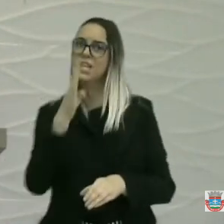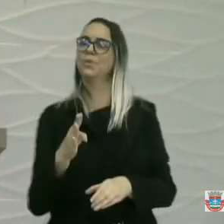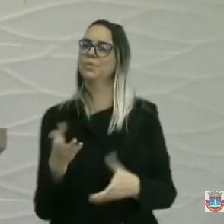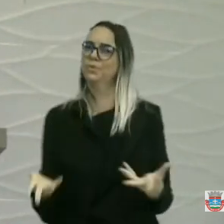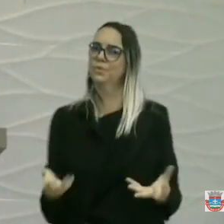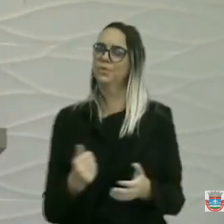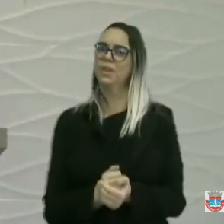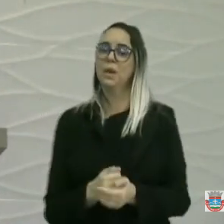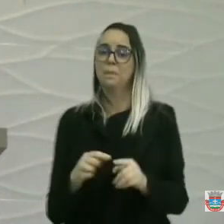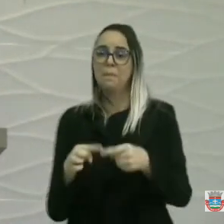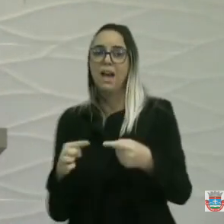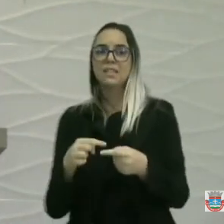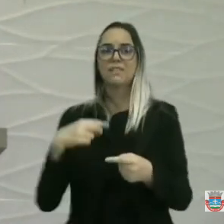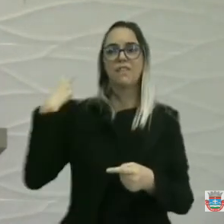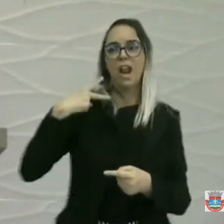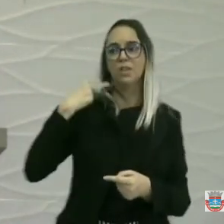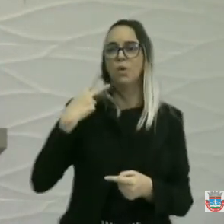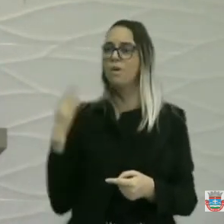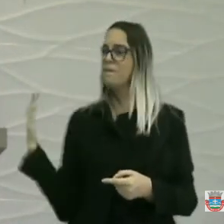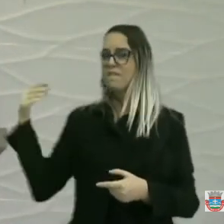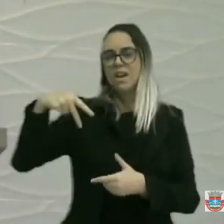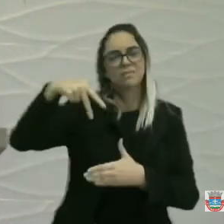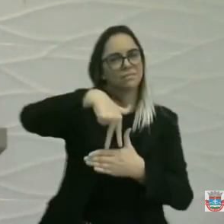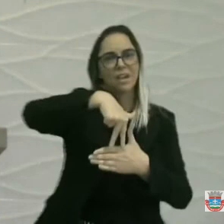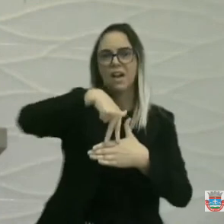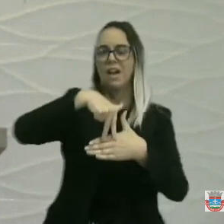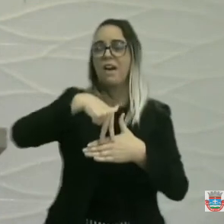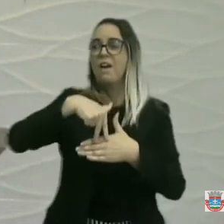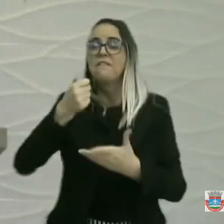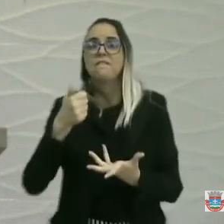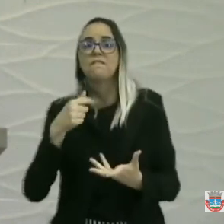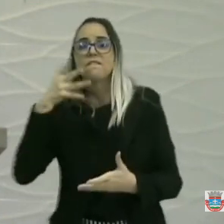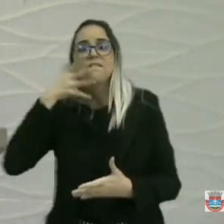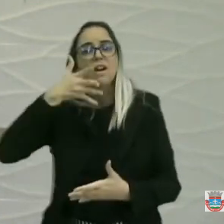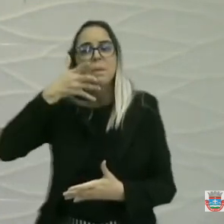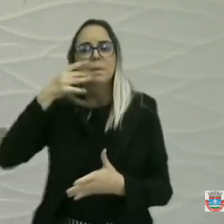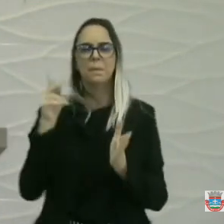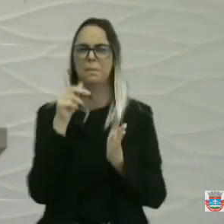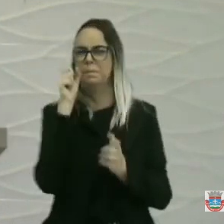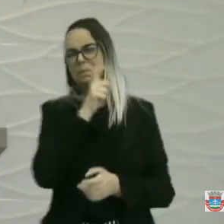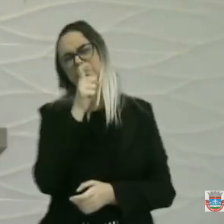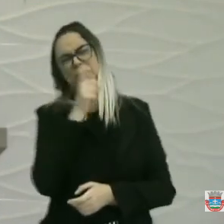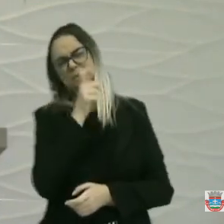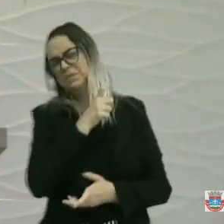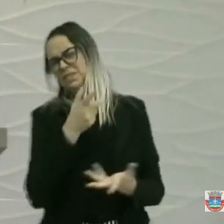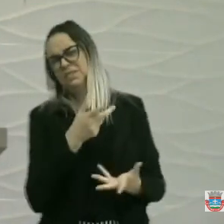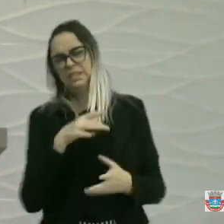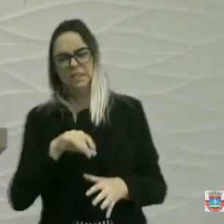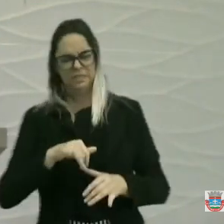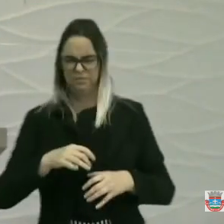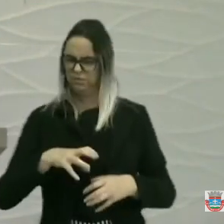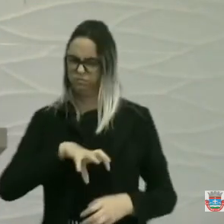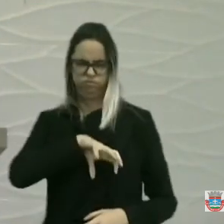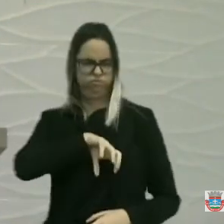Mas o vereador não vem para aqui falar isso. Vem para aqui faltar com a verdade. Vem para aqui com ódio.